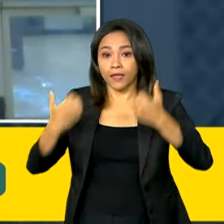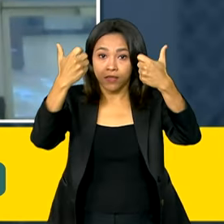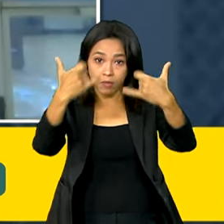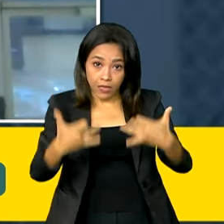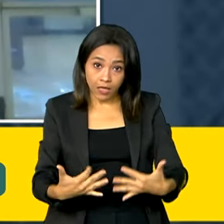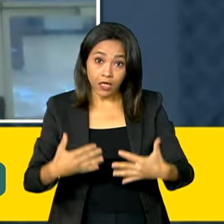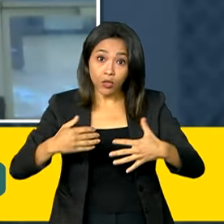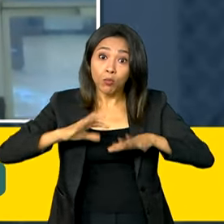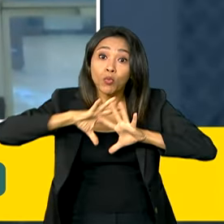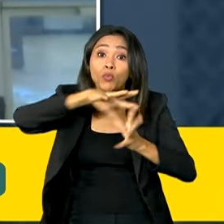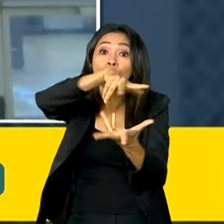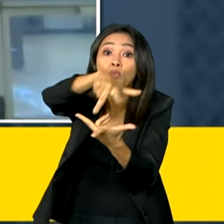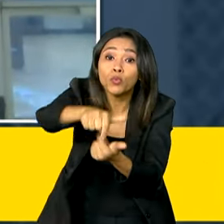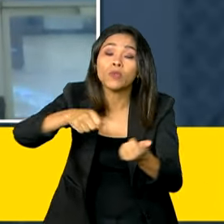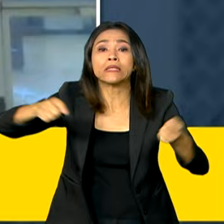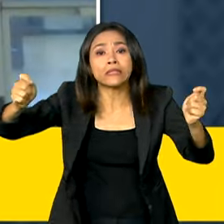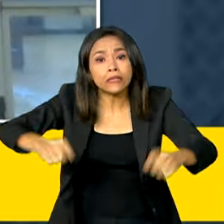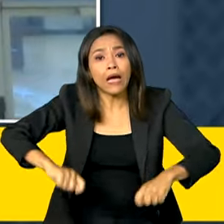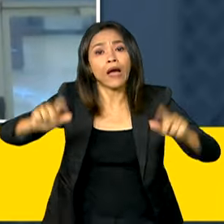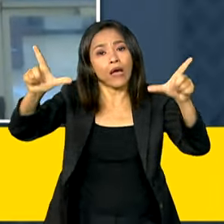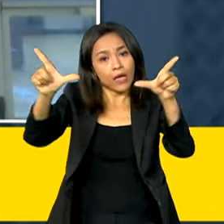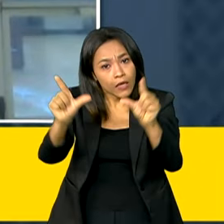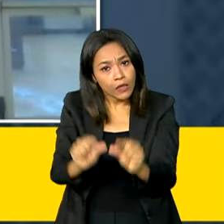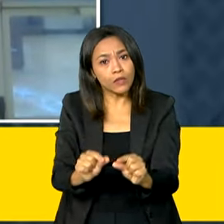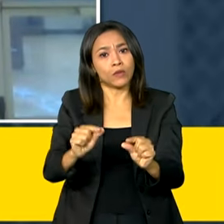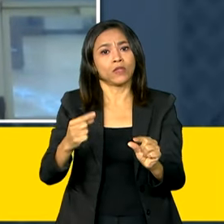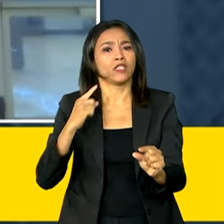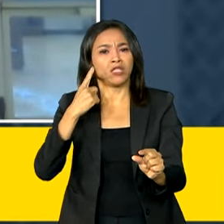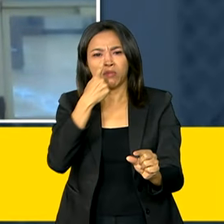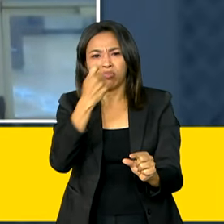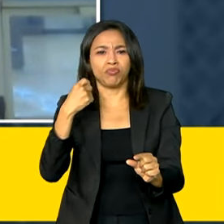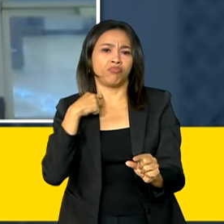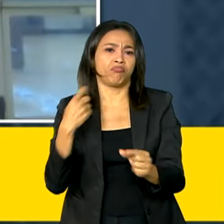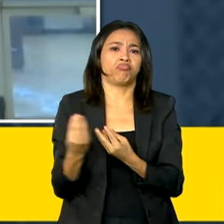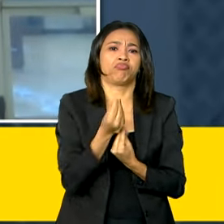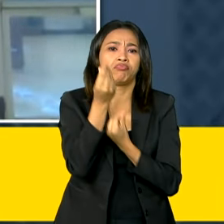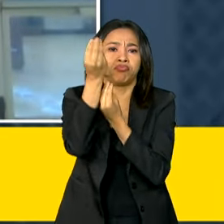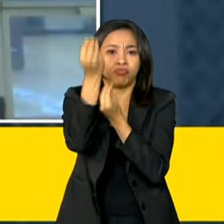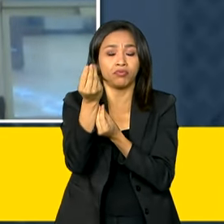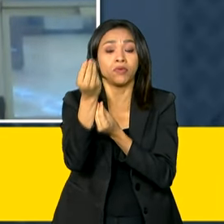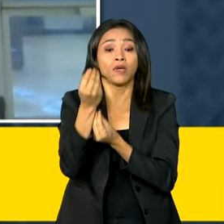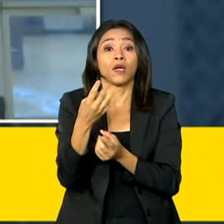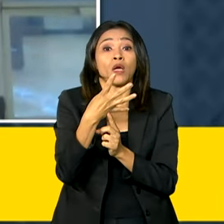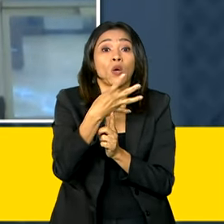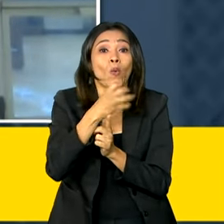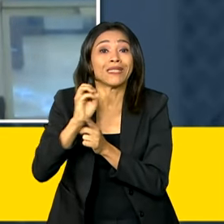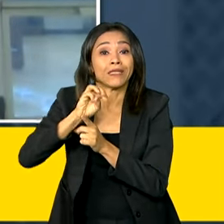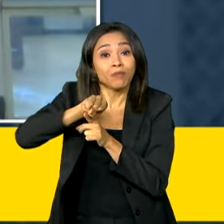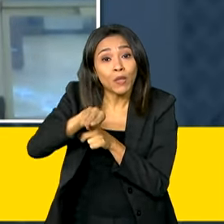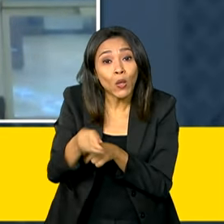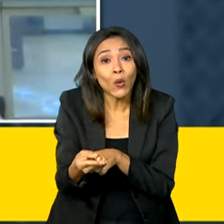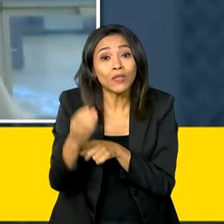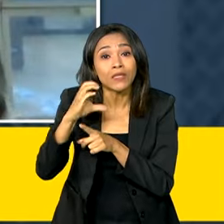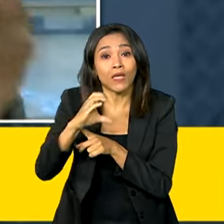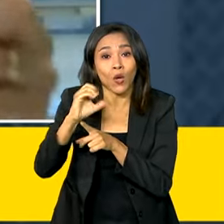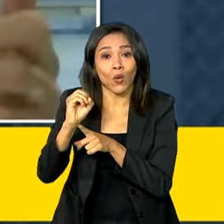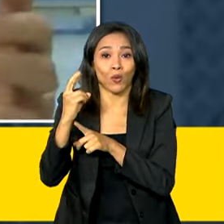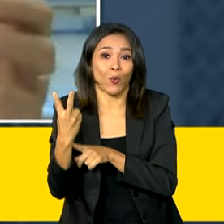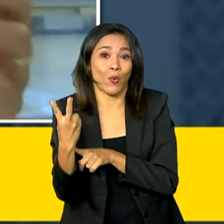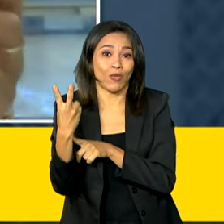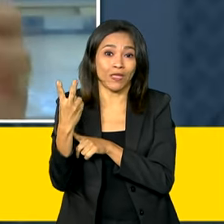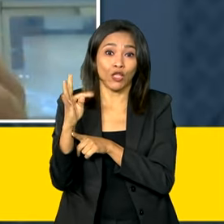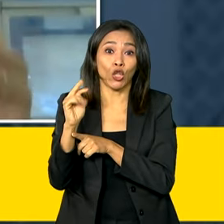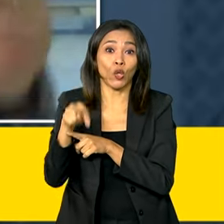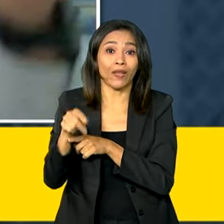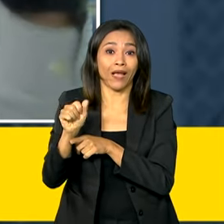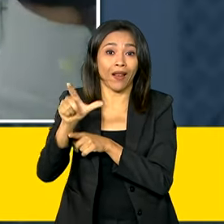reduções significativas de emissões da ordem de 400 milhões de toneladas de CO2 que corresponde